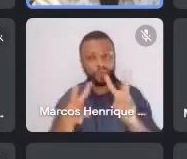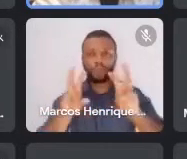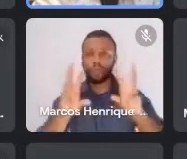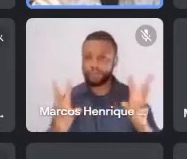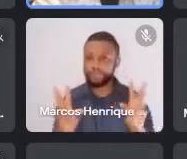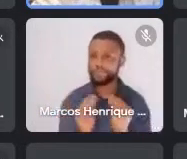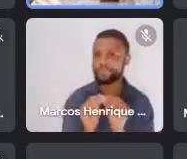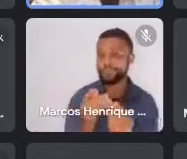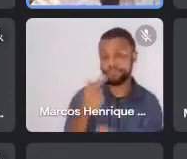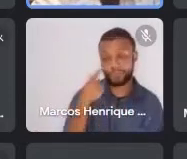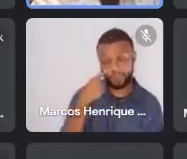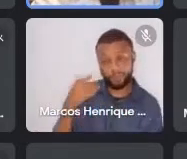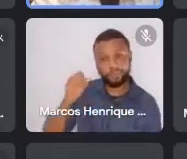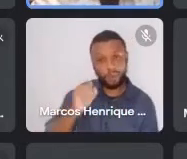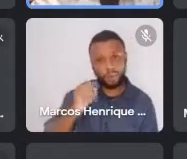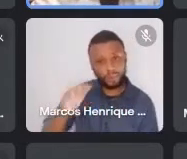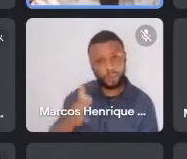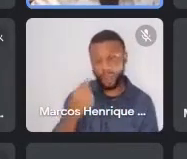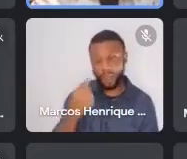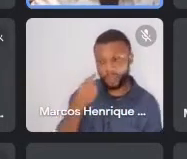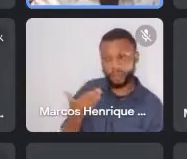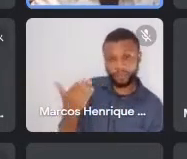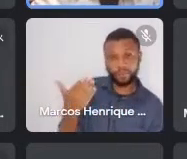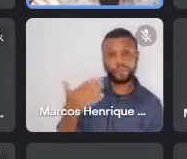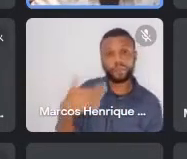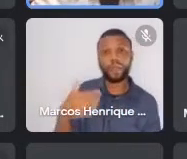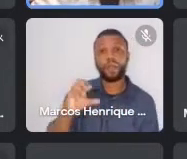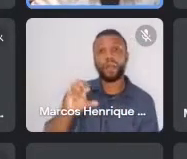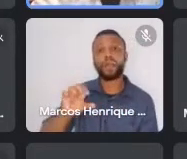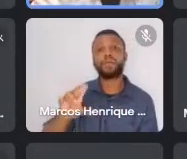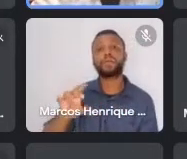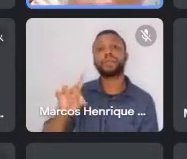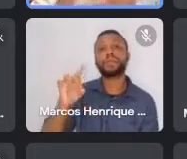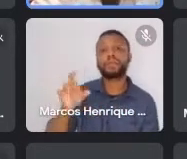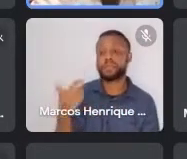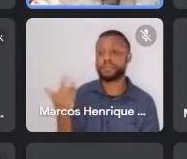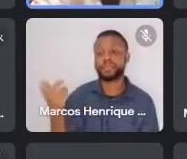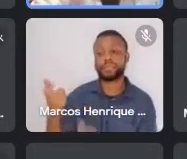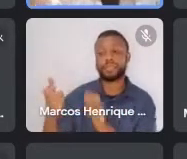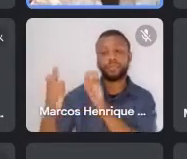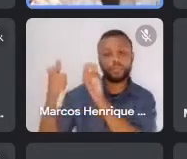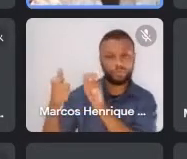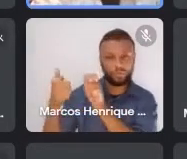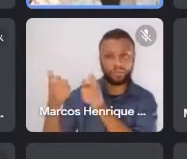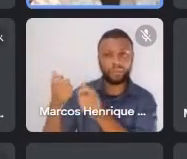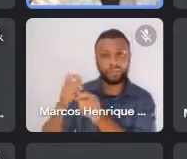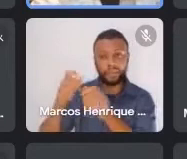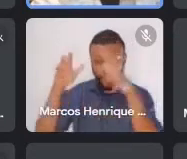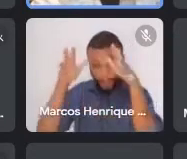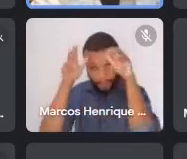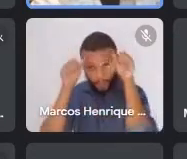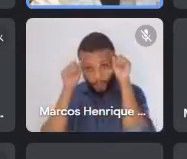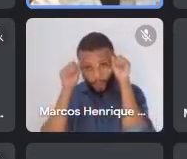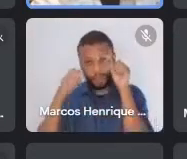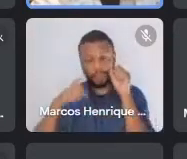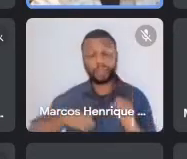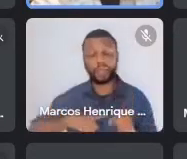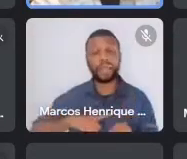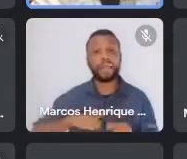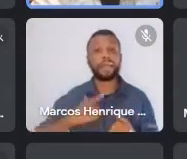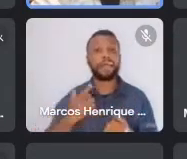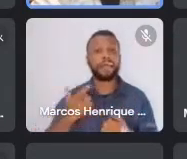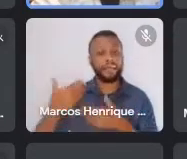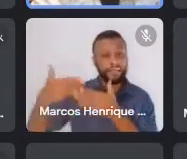Amazônia. Então, tem ali até a foto do Barão do Rio Branco, que é o nosso, na época,